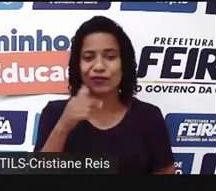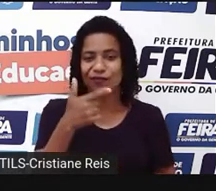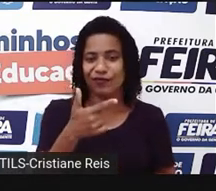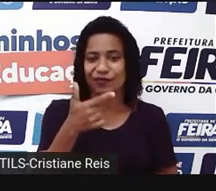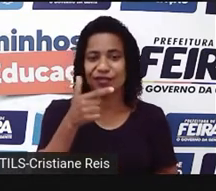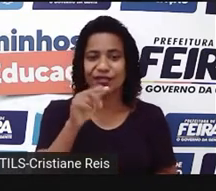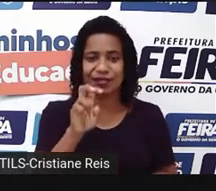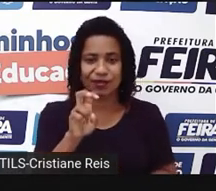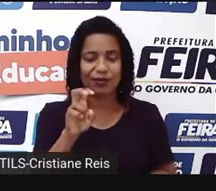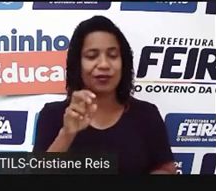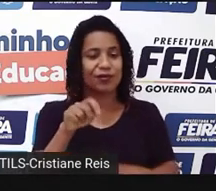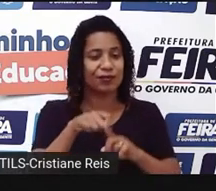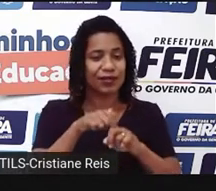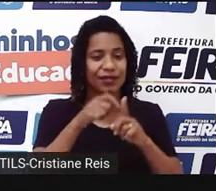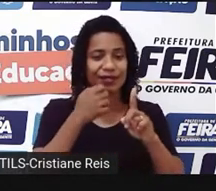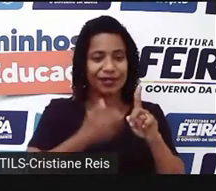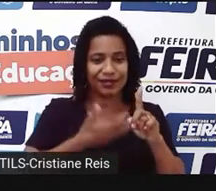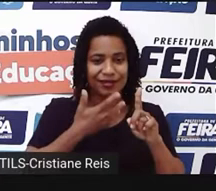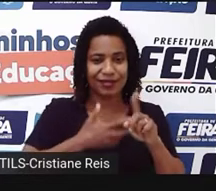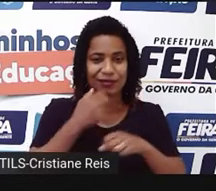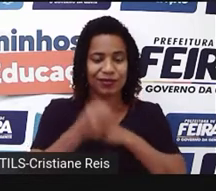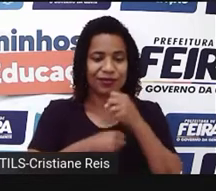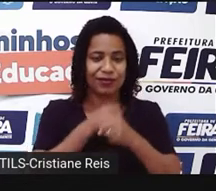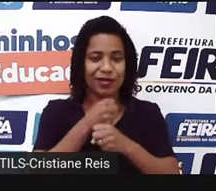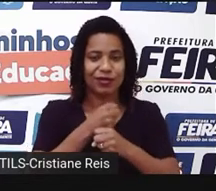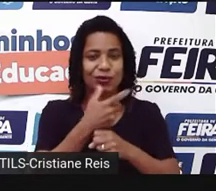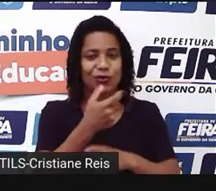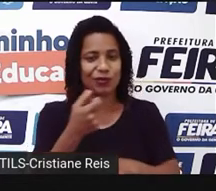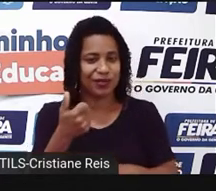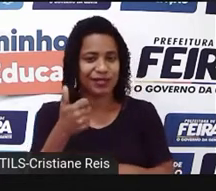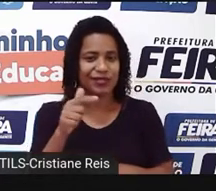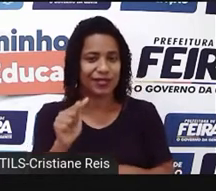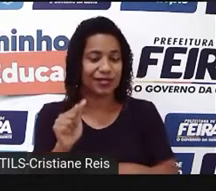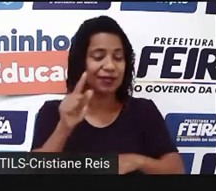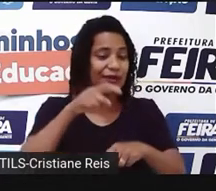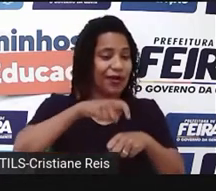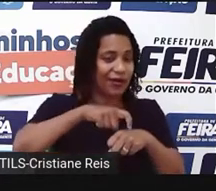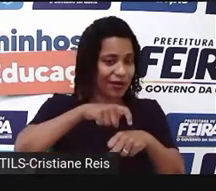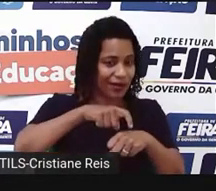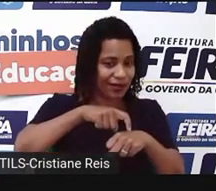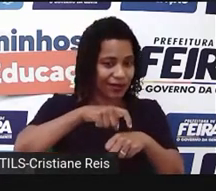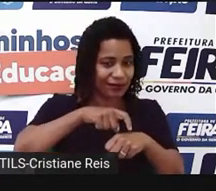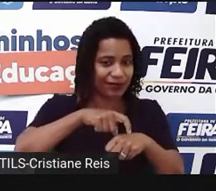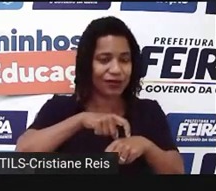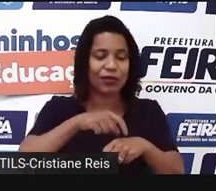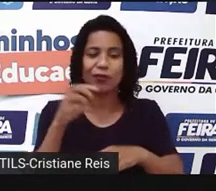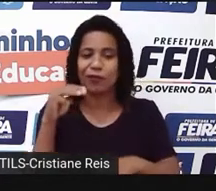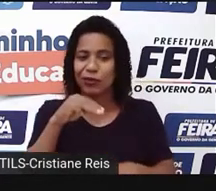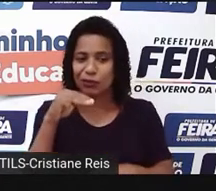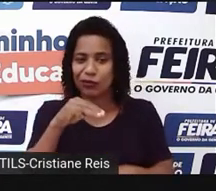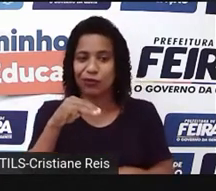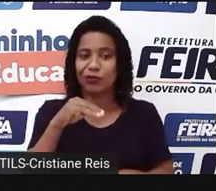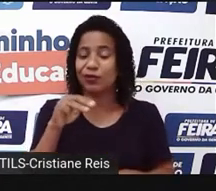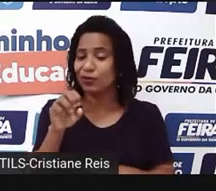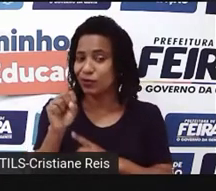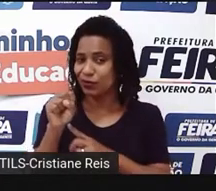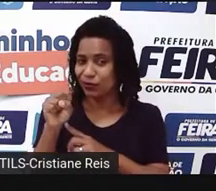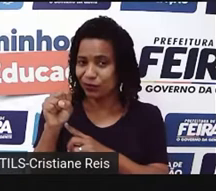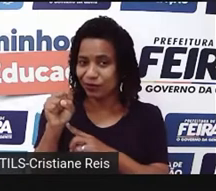de 2017. E nós temos também a hora do pedido, não é isso? A hora, os minutos e os segundos.